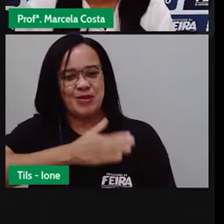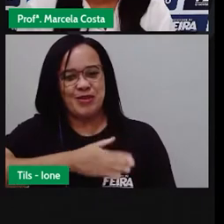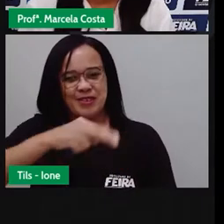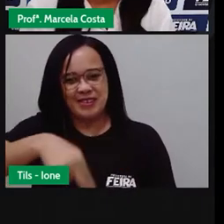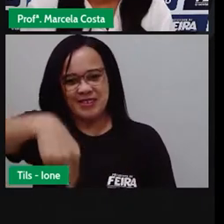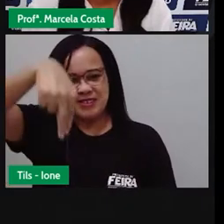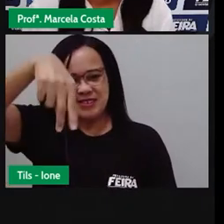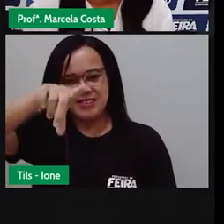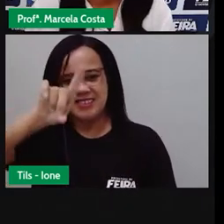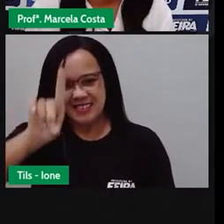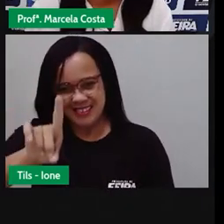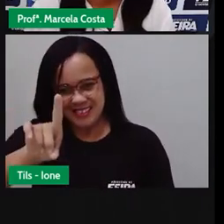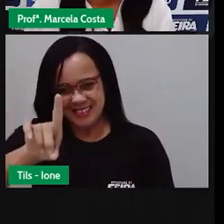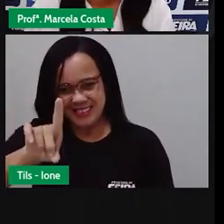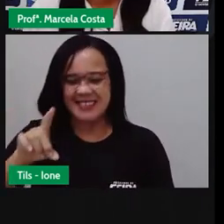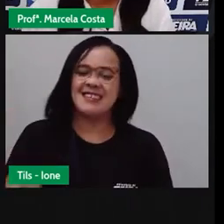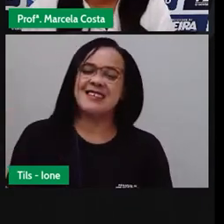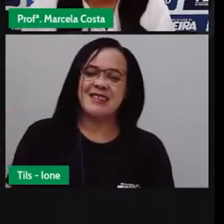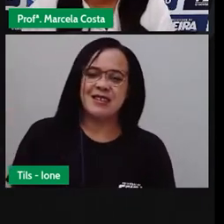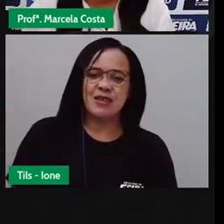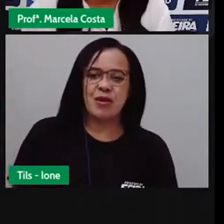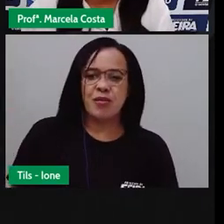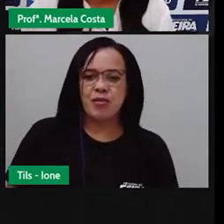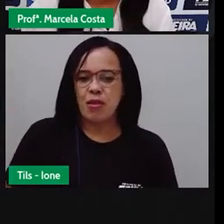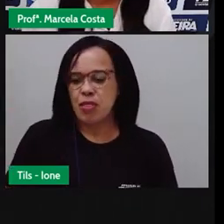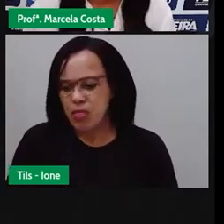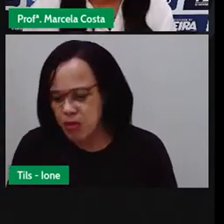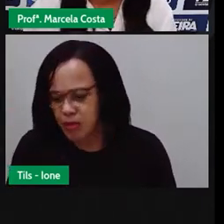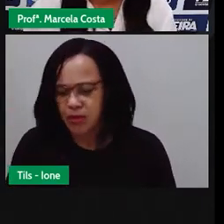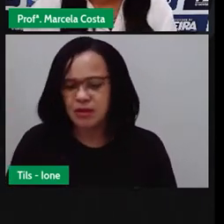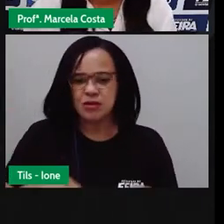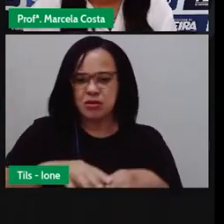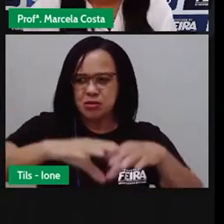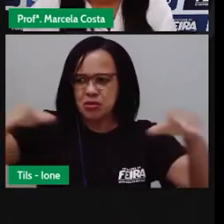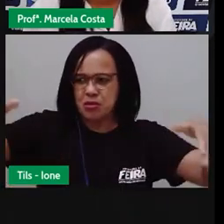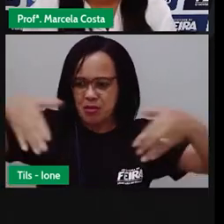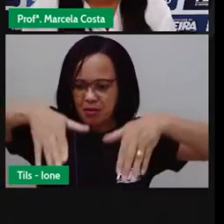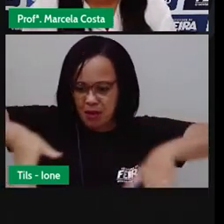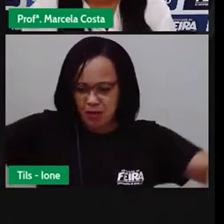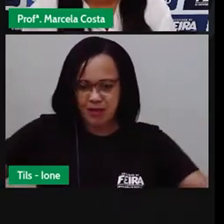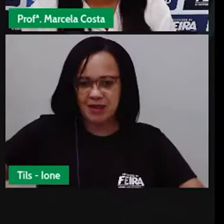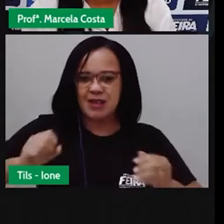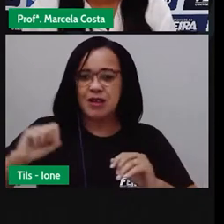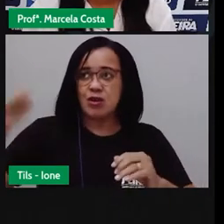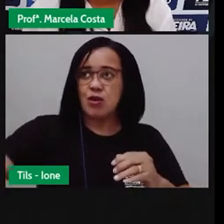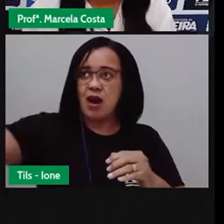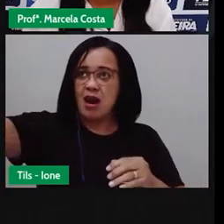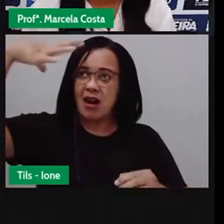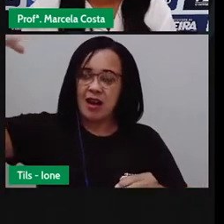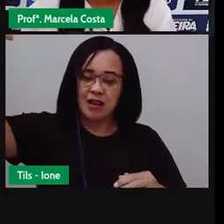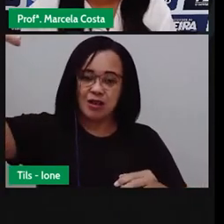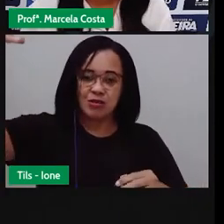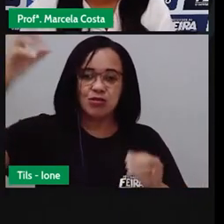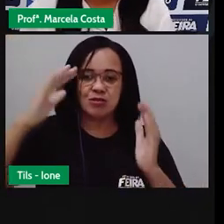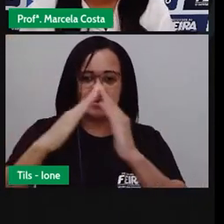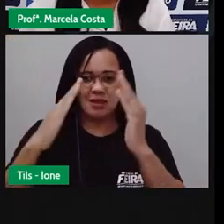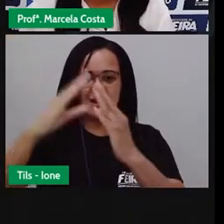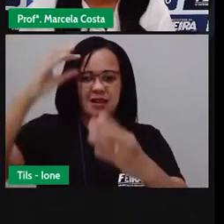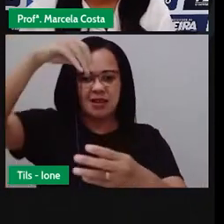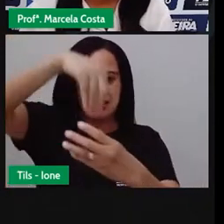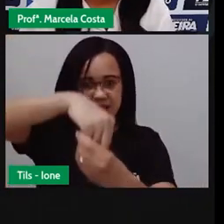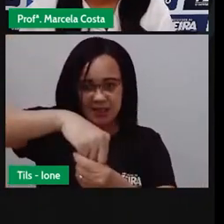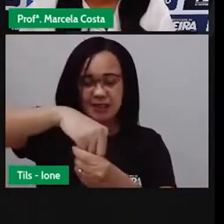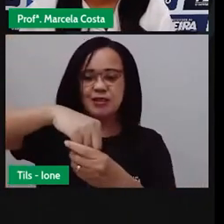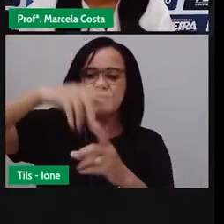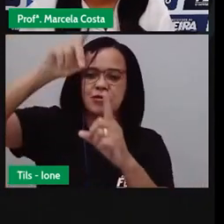Um bebo toma uma cana, cospe no pé do balcão. A luz de um lampião ilumina uma cabana. Uma penca